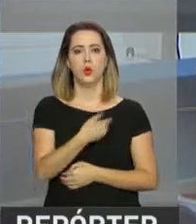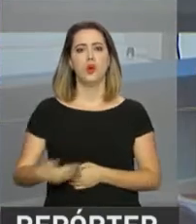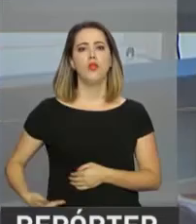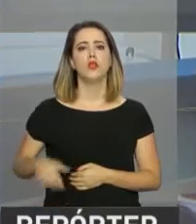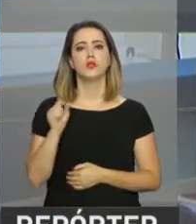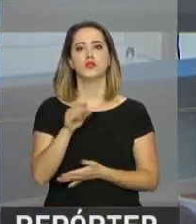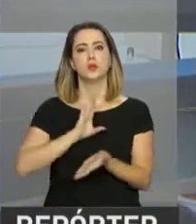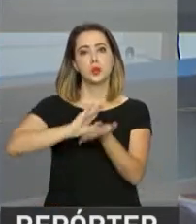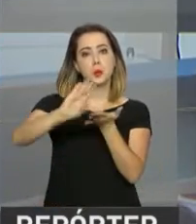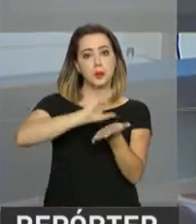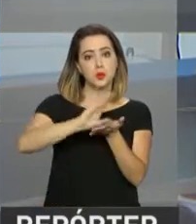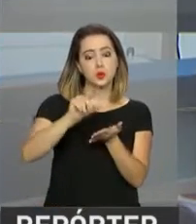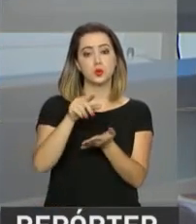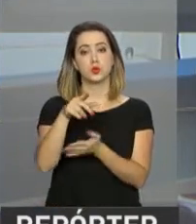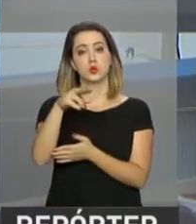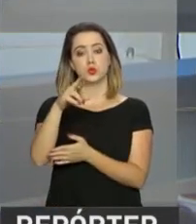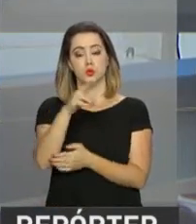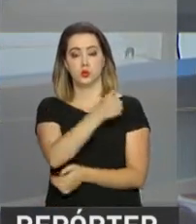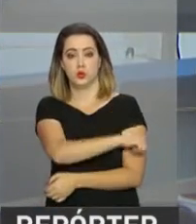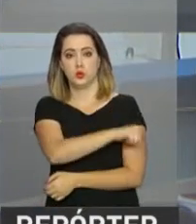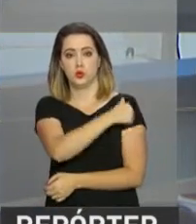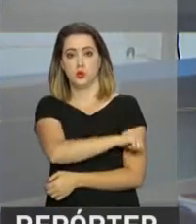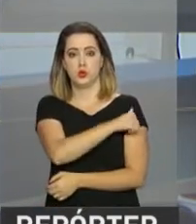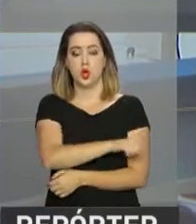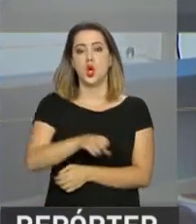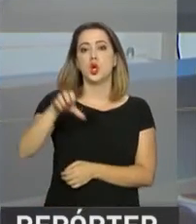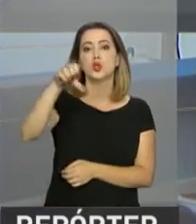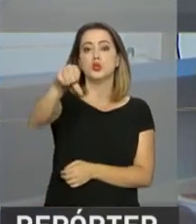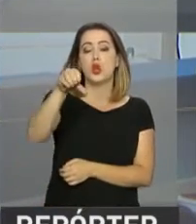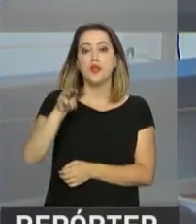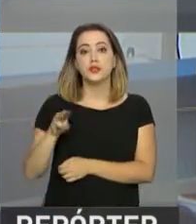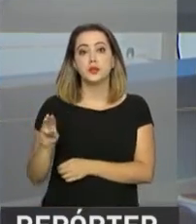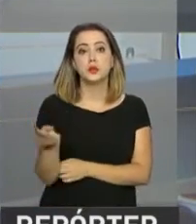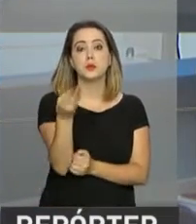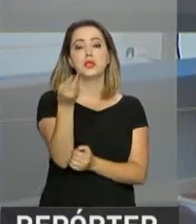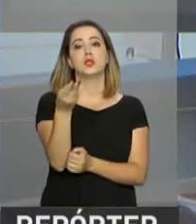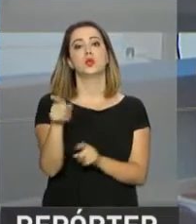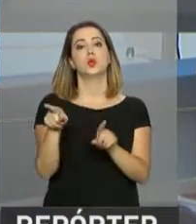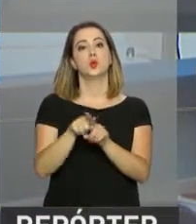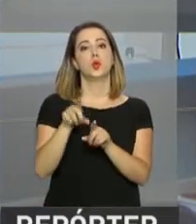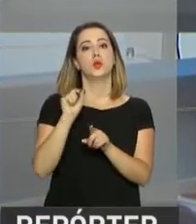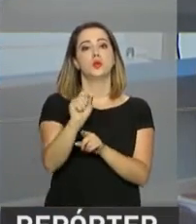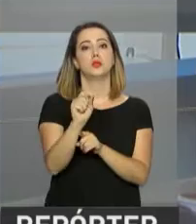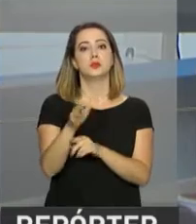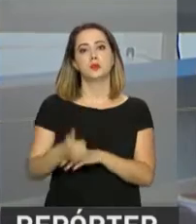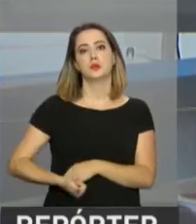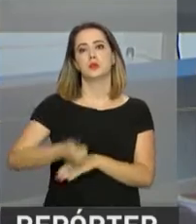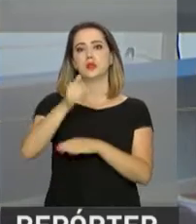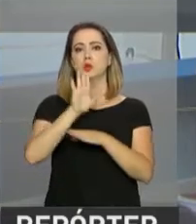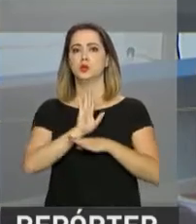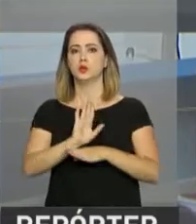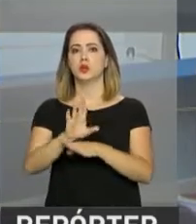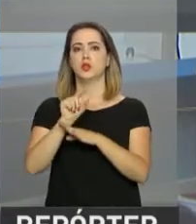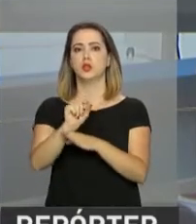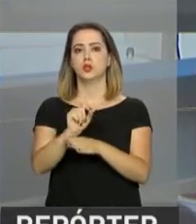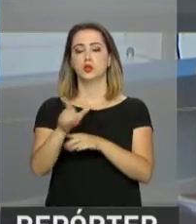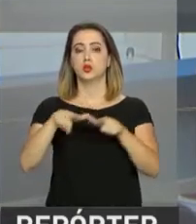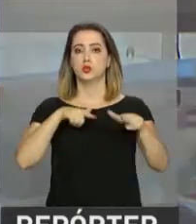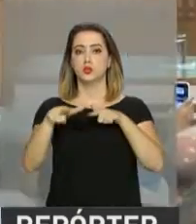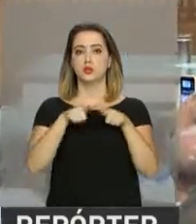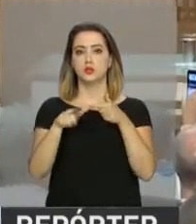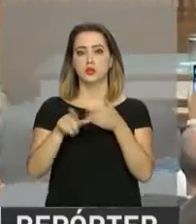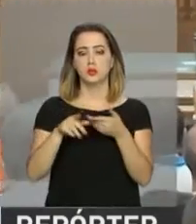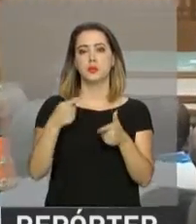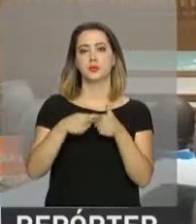governo repassou ao Rio de Janeiro 9 milhões e 300 mil reais para reforçar o trabalho de prevenção a desastres naturais.